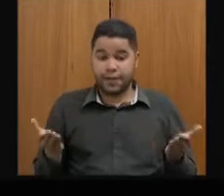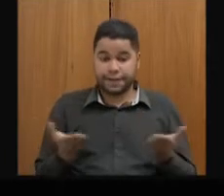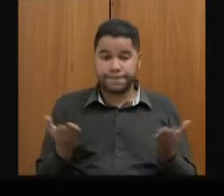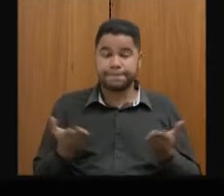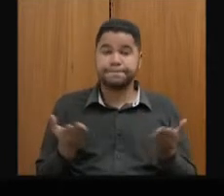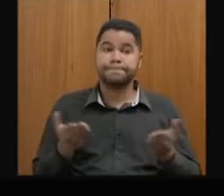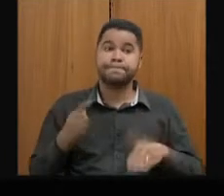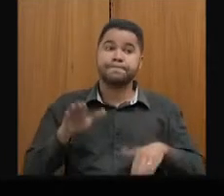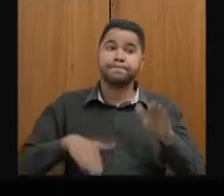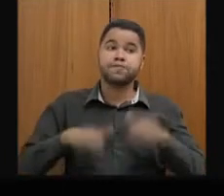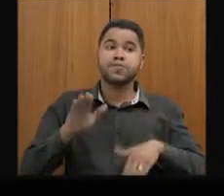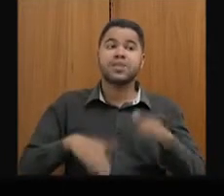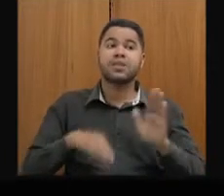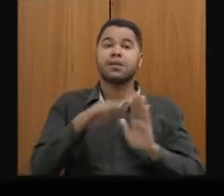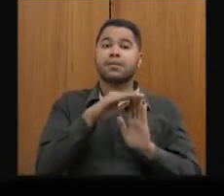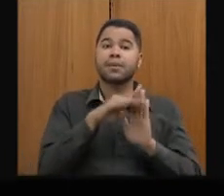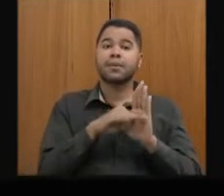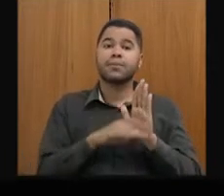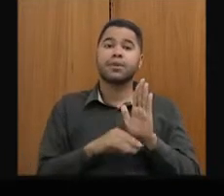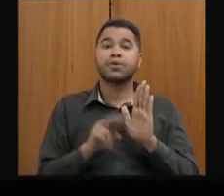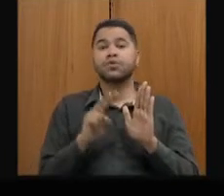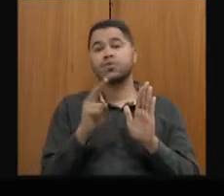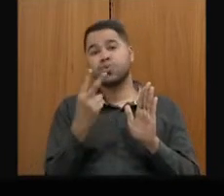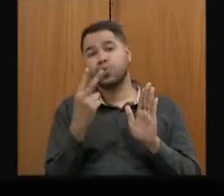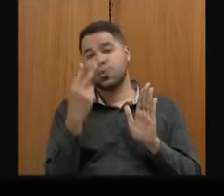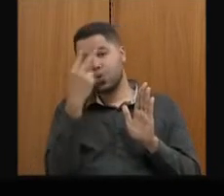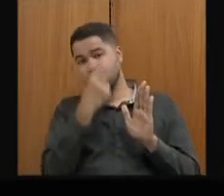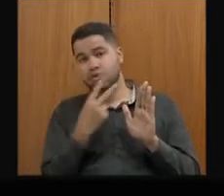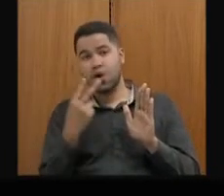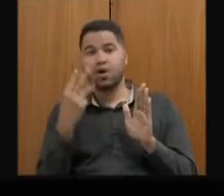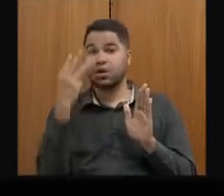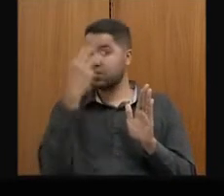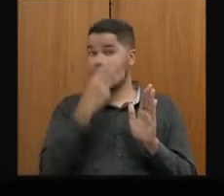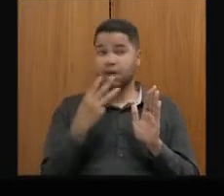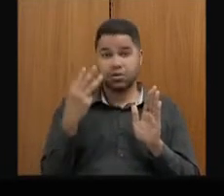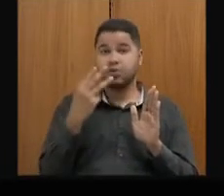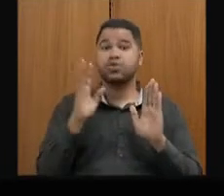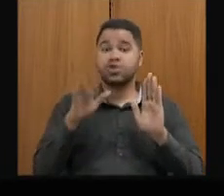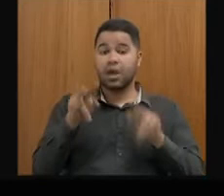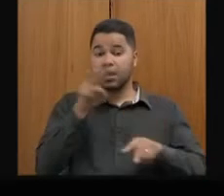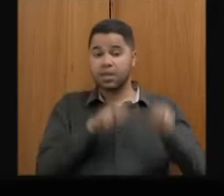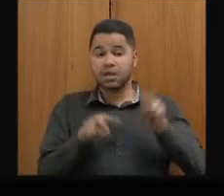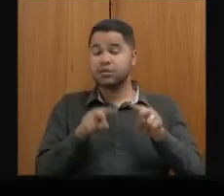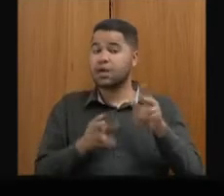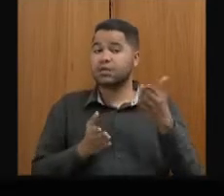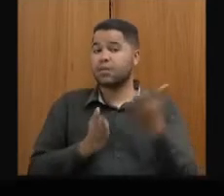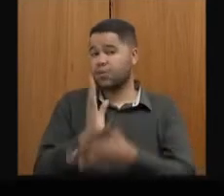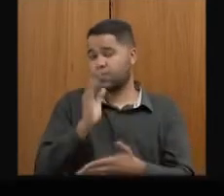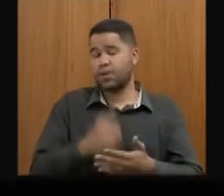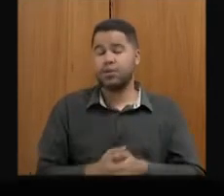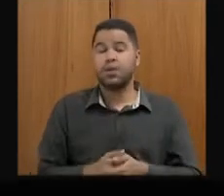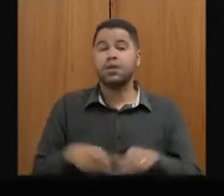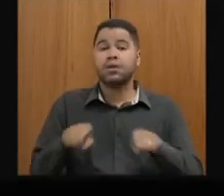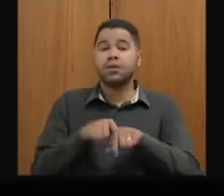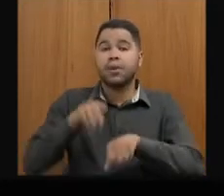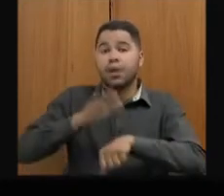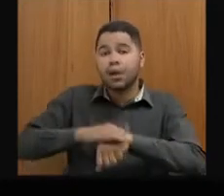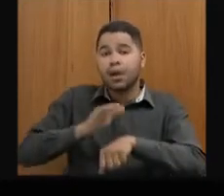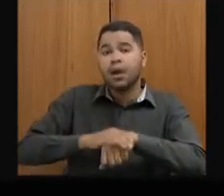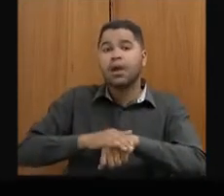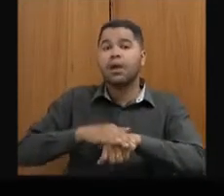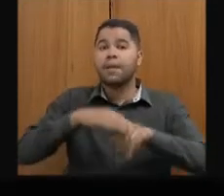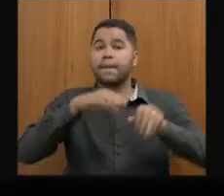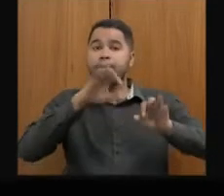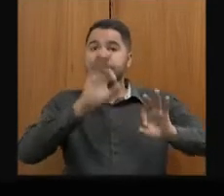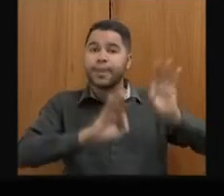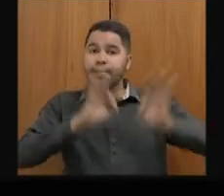depender do regime especial, ele, em duas, três horas, já tem analisado e autorizado. A autorregularização, estamos expandindo